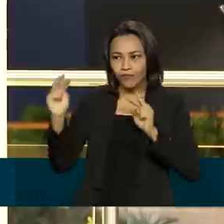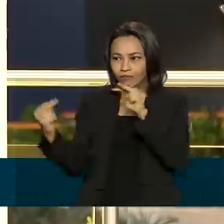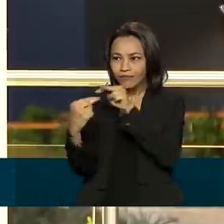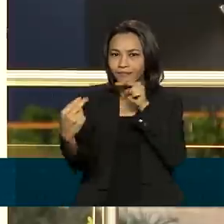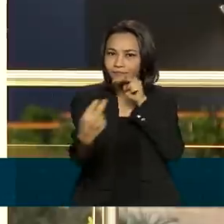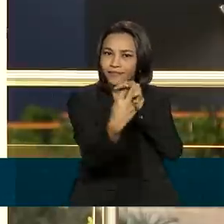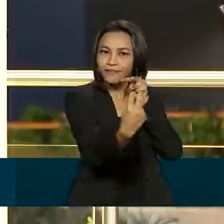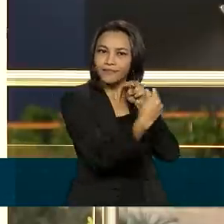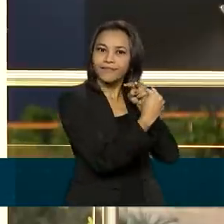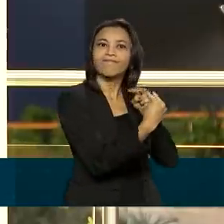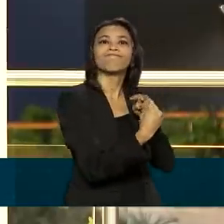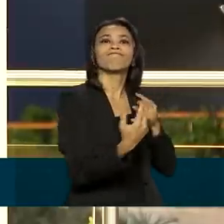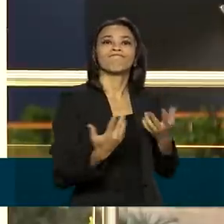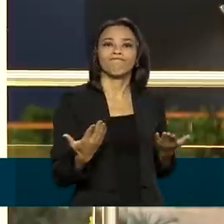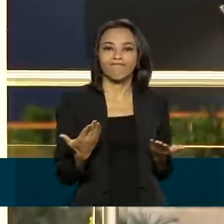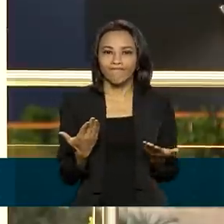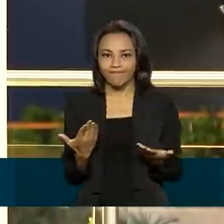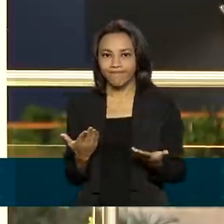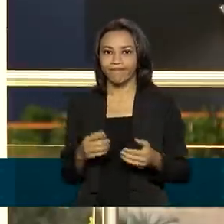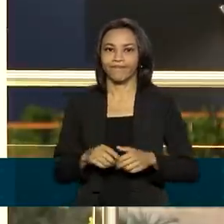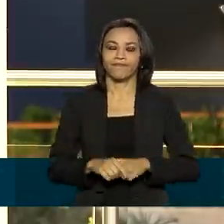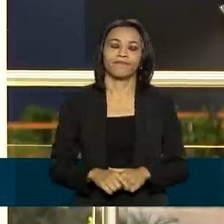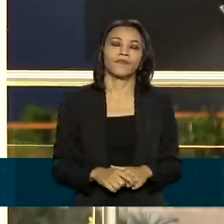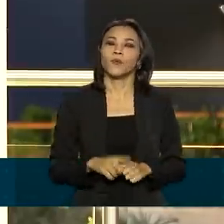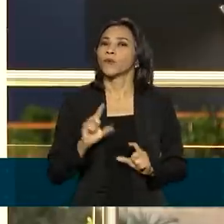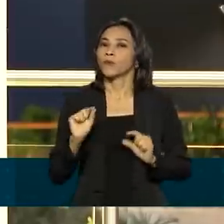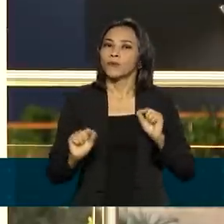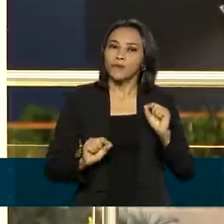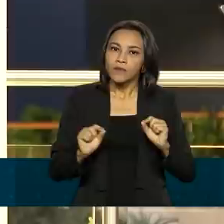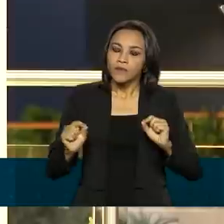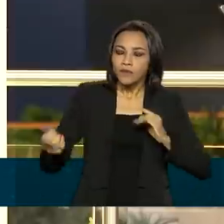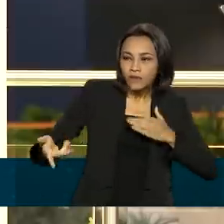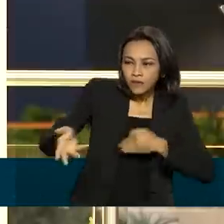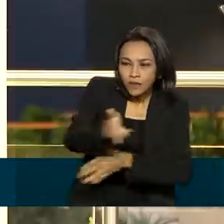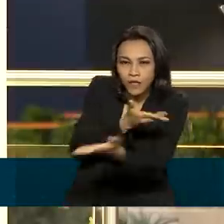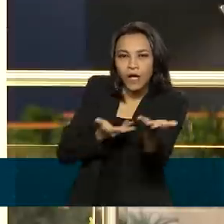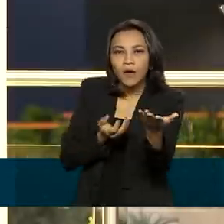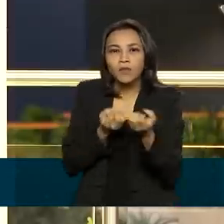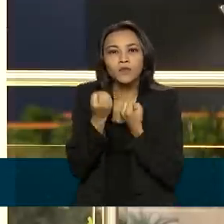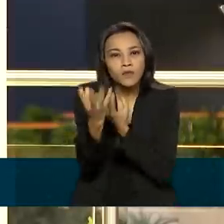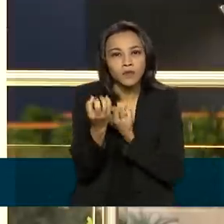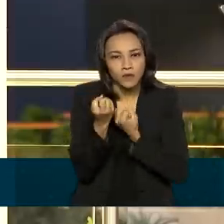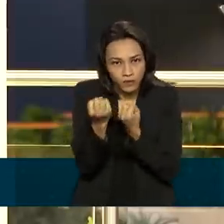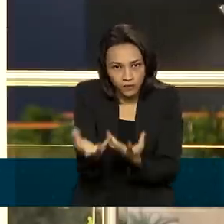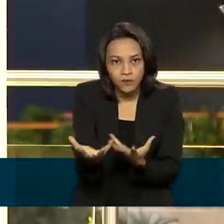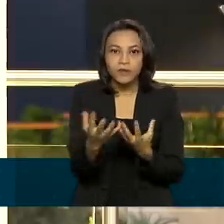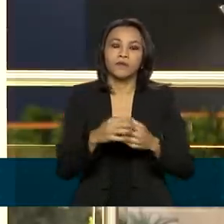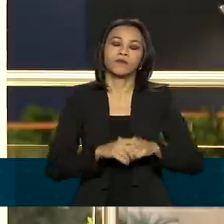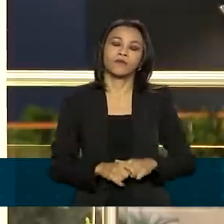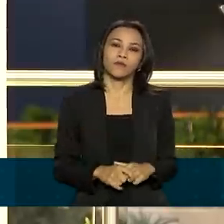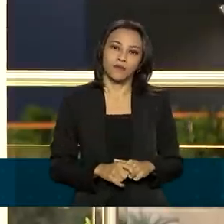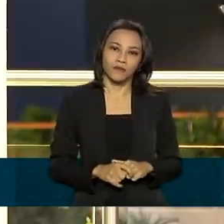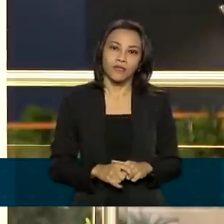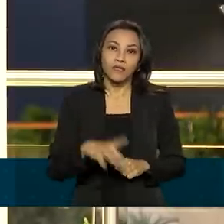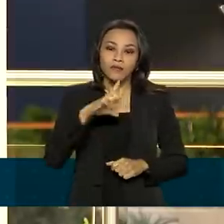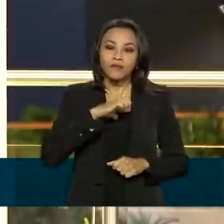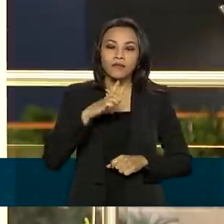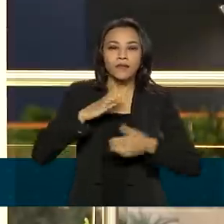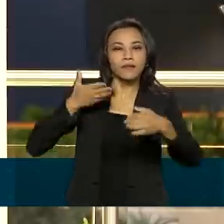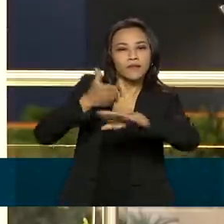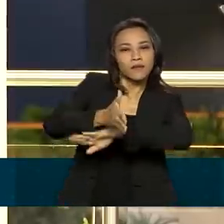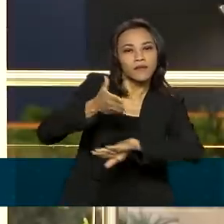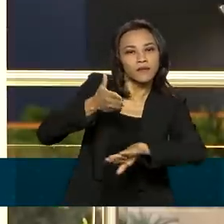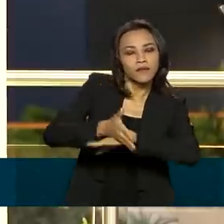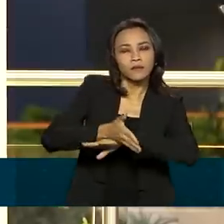de trocarmos informações, de ter acesso à